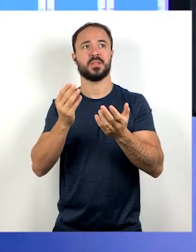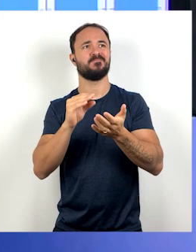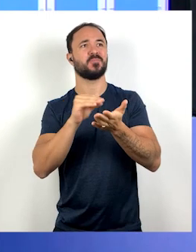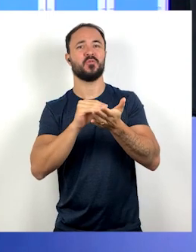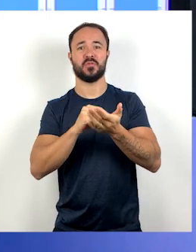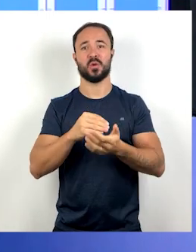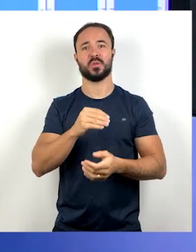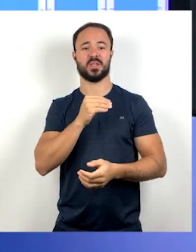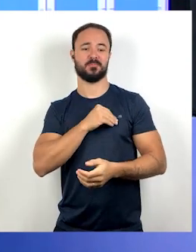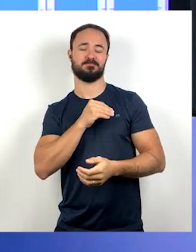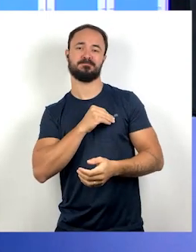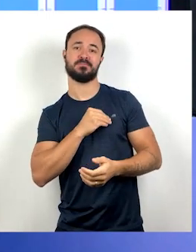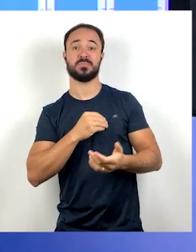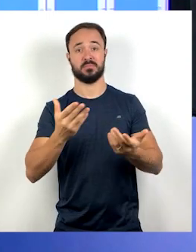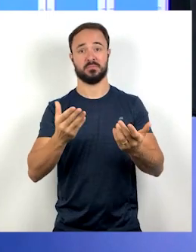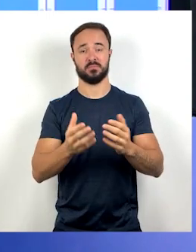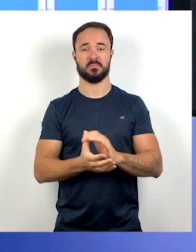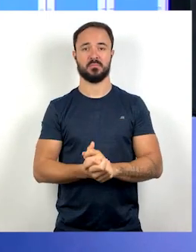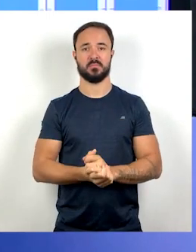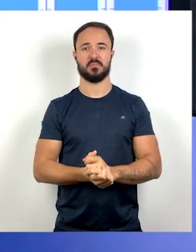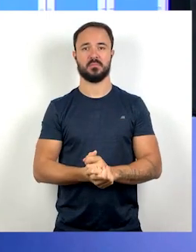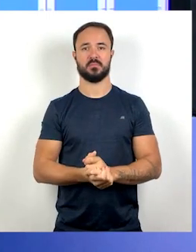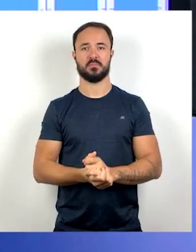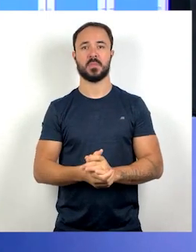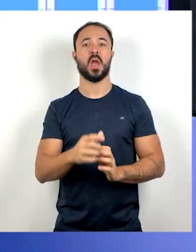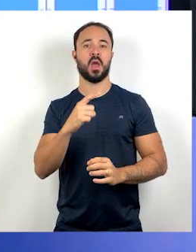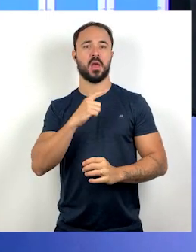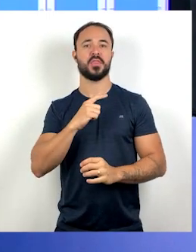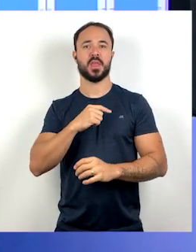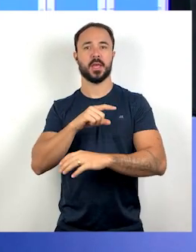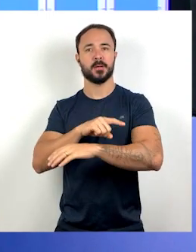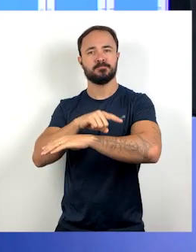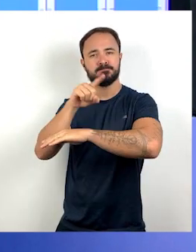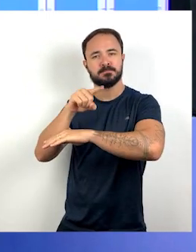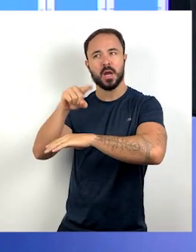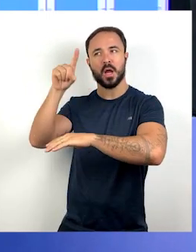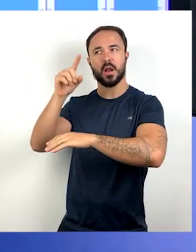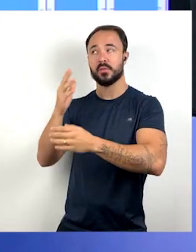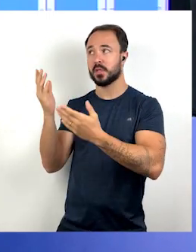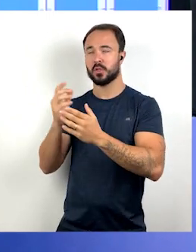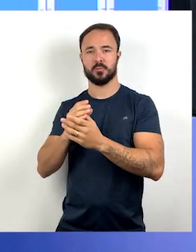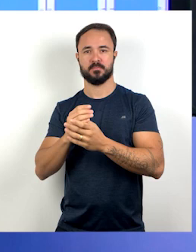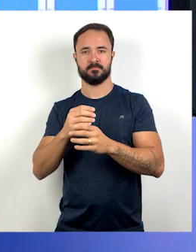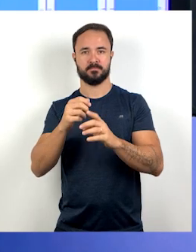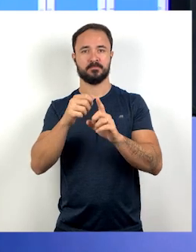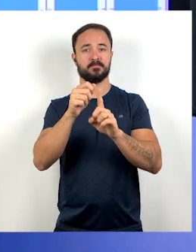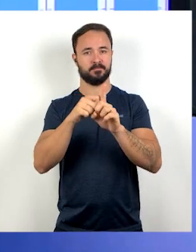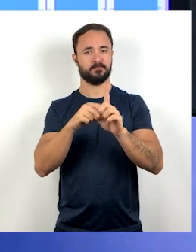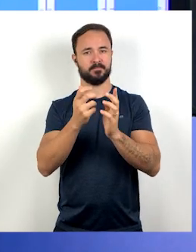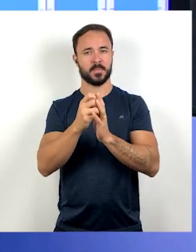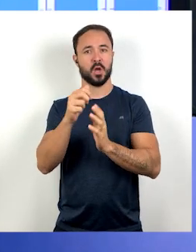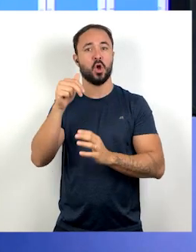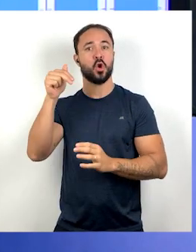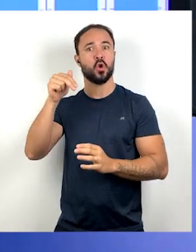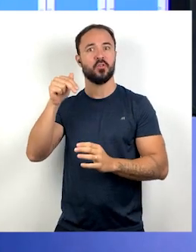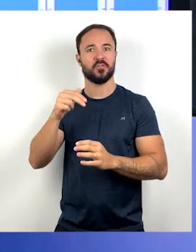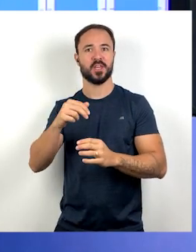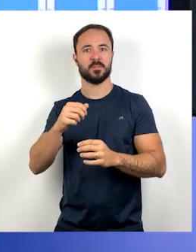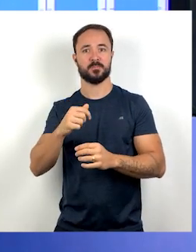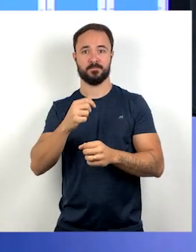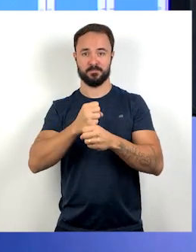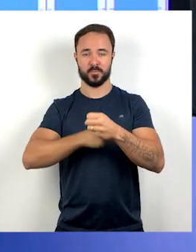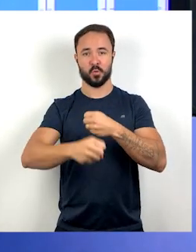gráfico onde desde novembro de 2021, 2021 até novembro de 2022 o desemprego é